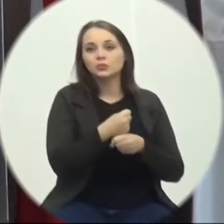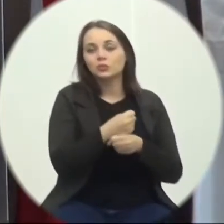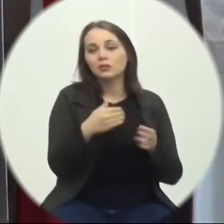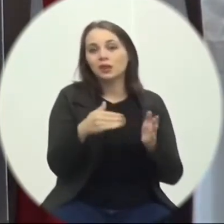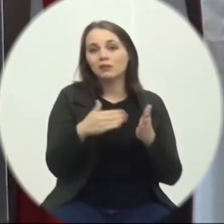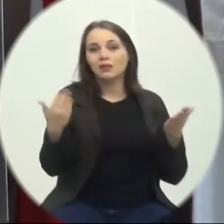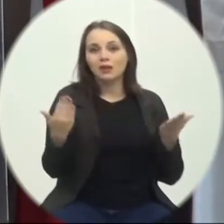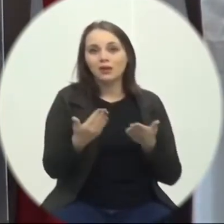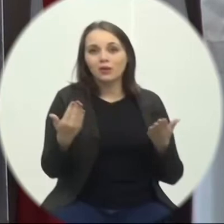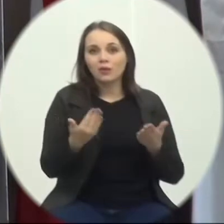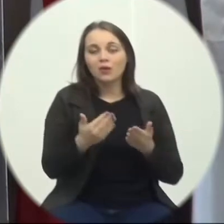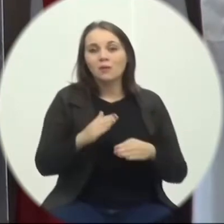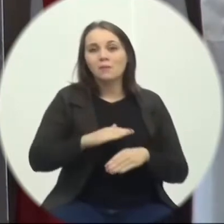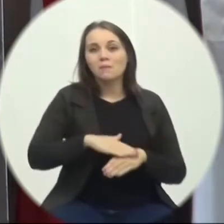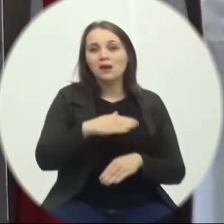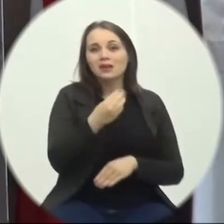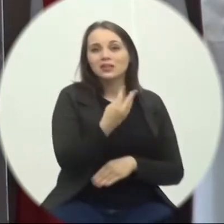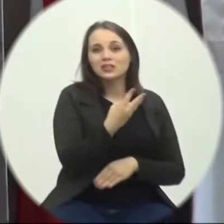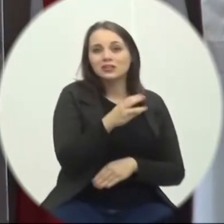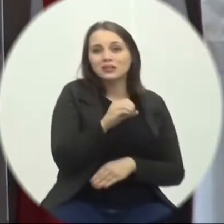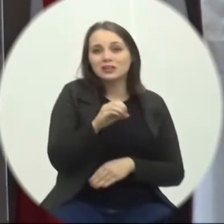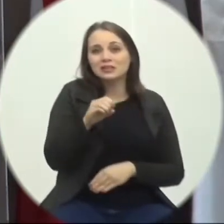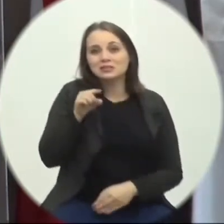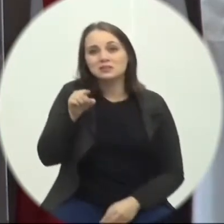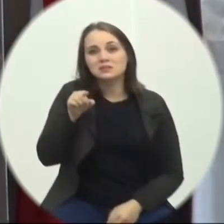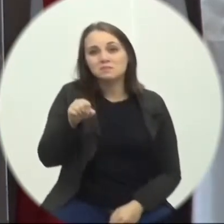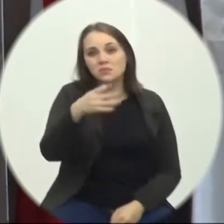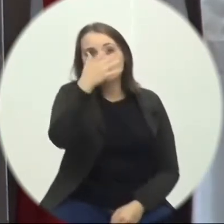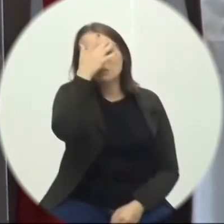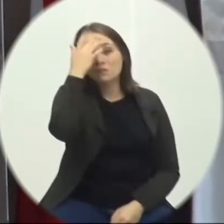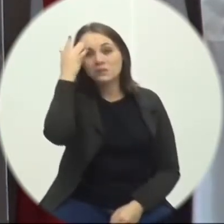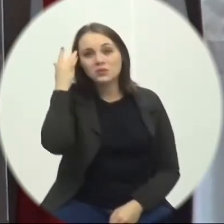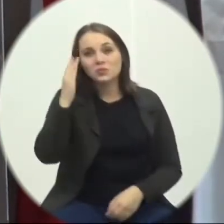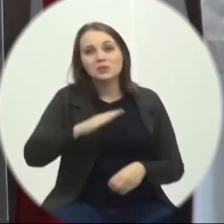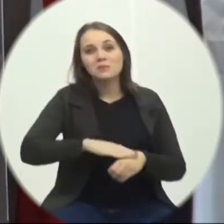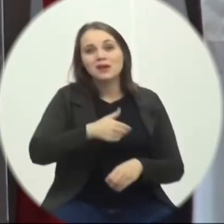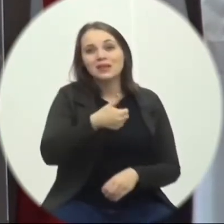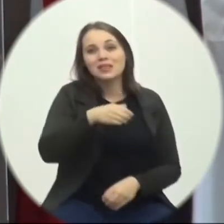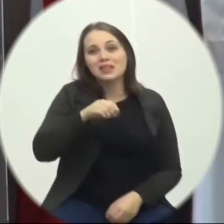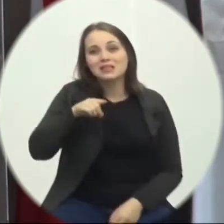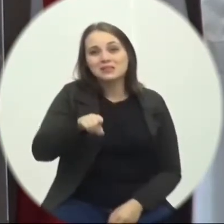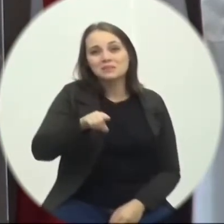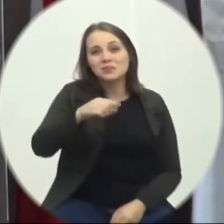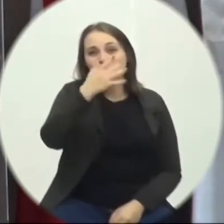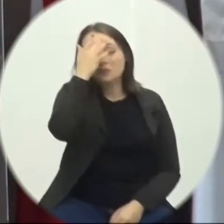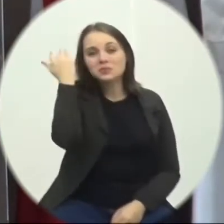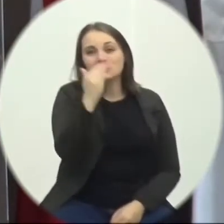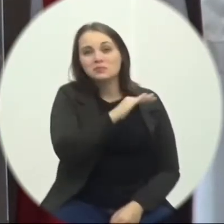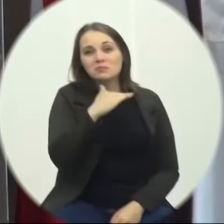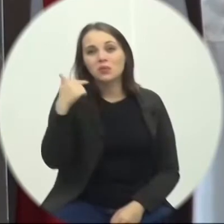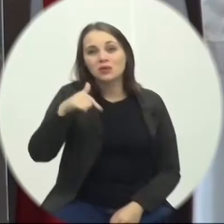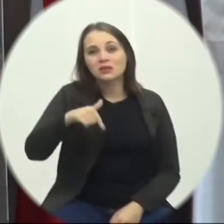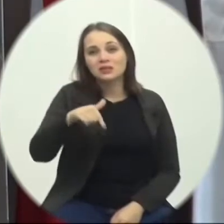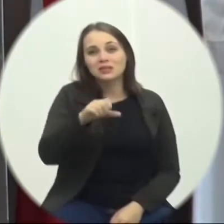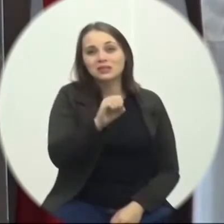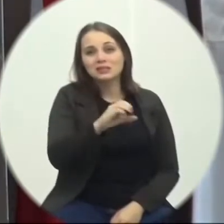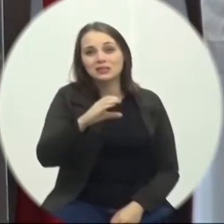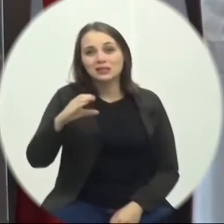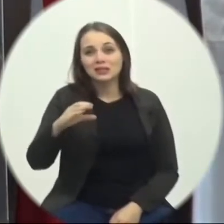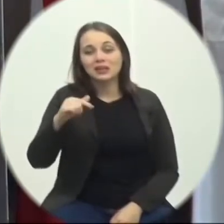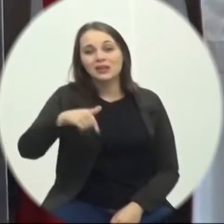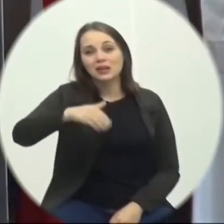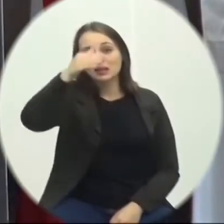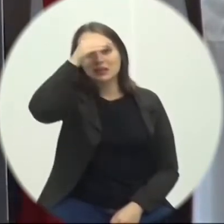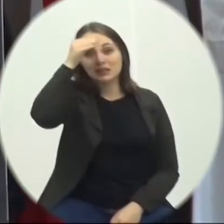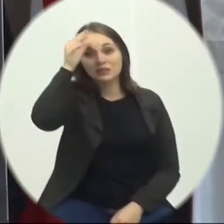mais de 300 mil pessoas nesse país Mais de 10 mil mortos em Santa Catarina E em Criciúma choramos a